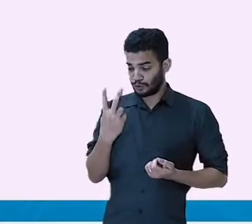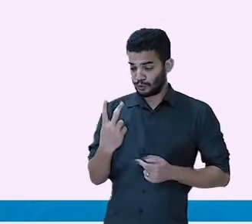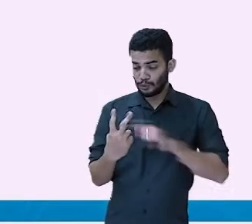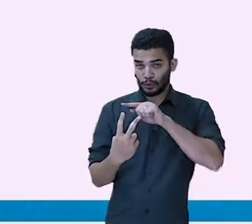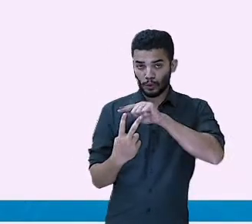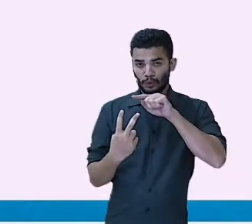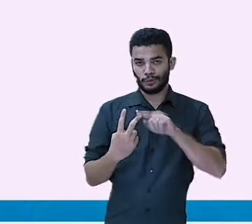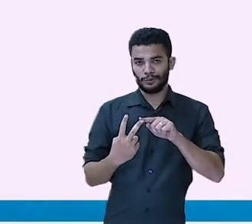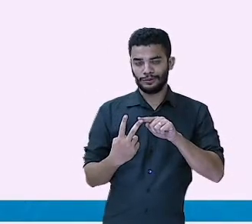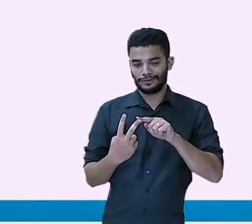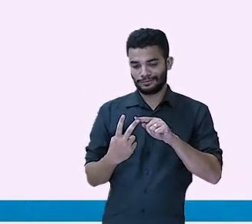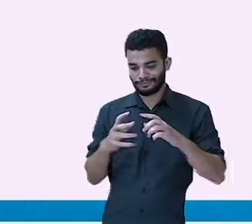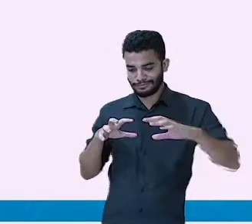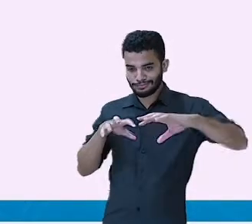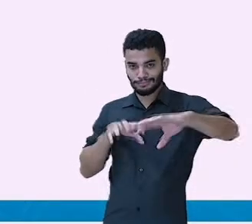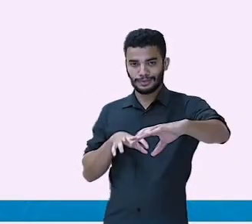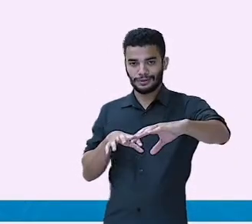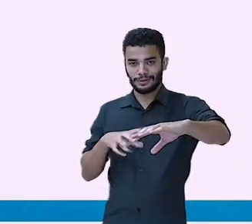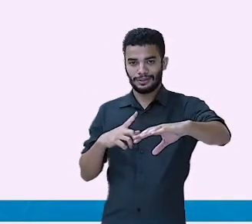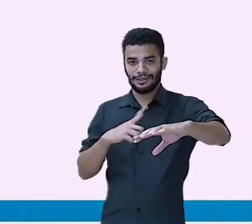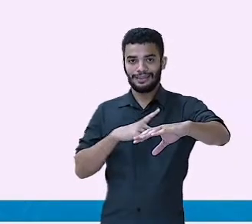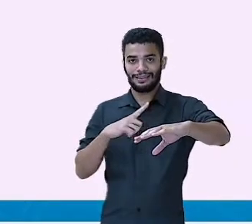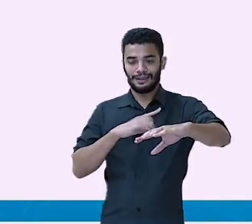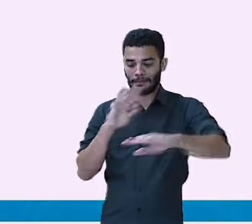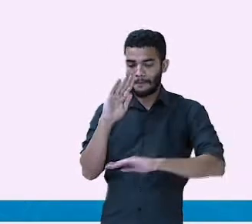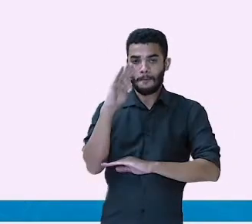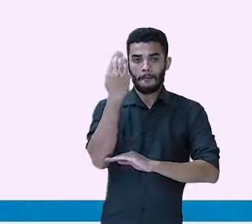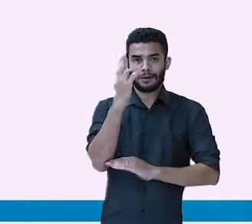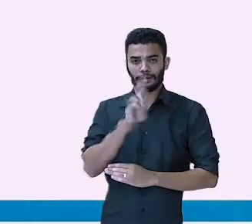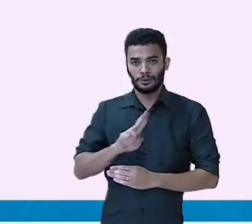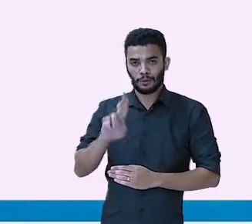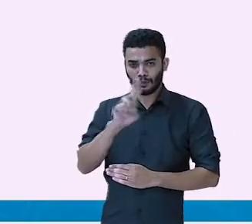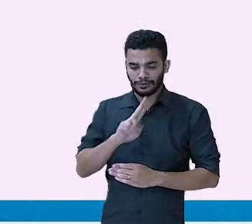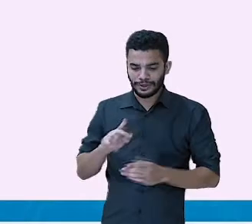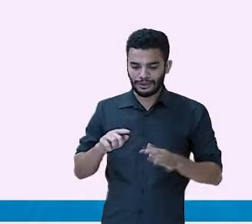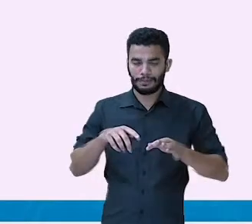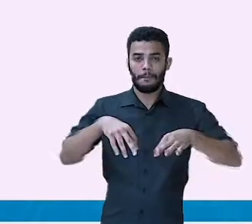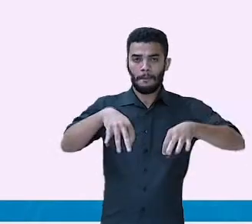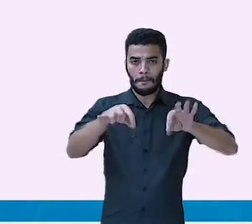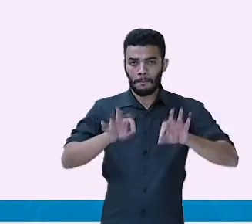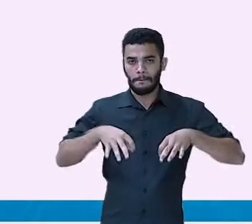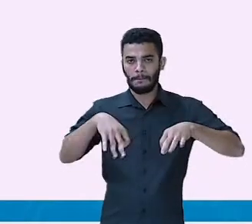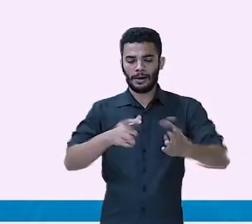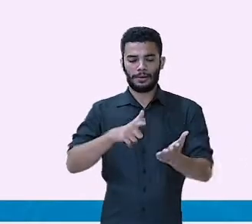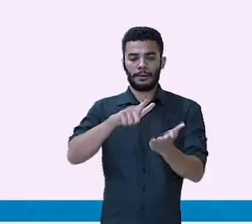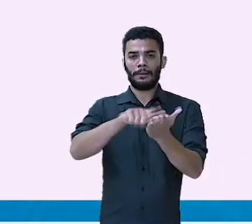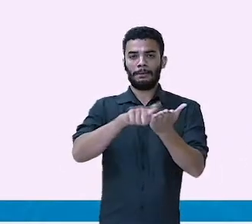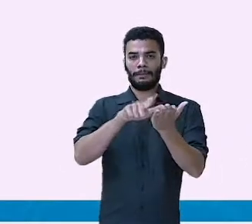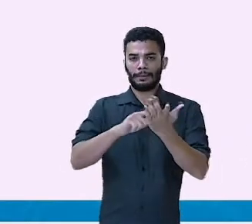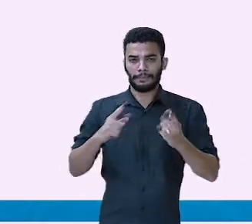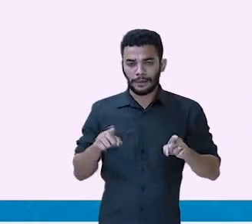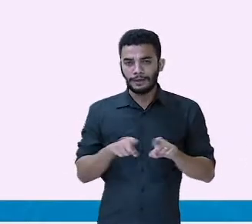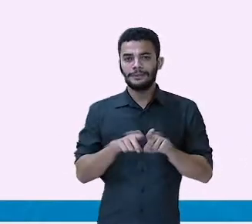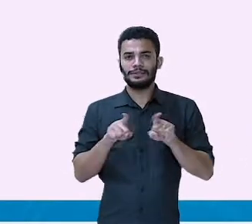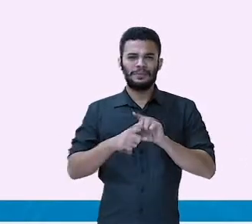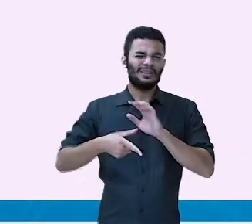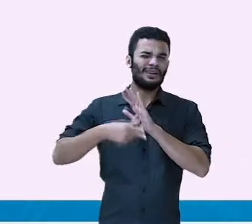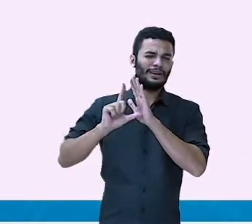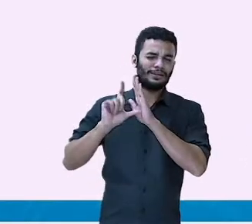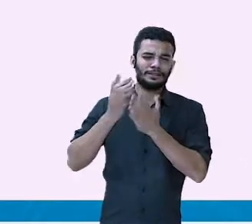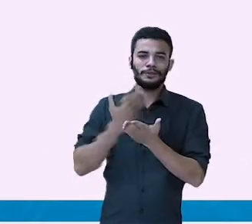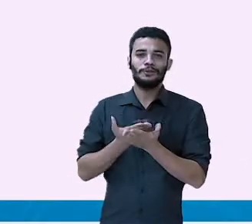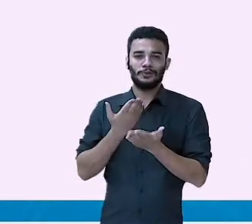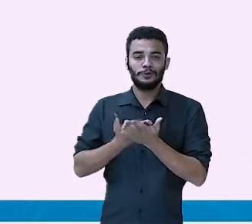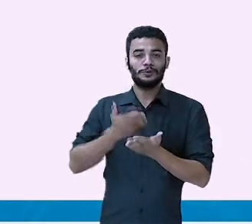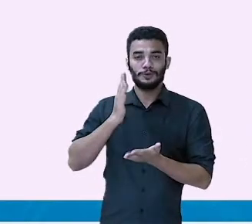chamex, madeira, papel ou até mesmo pano. Nós já aprendemos sobre isso nas aulas anteriores,